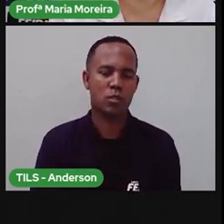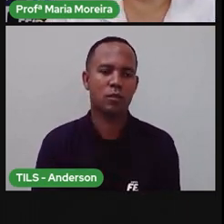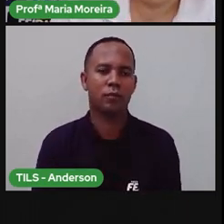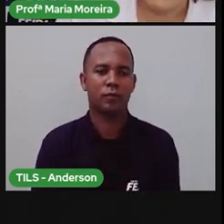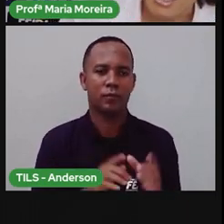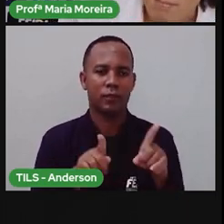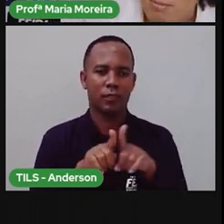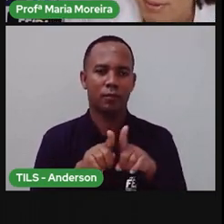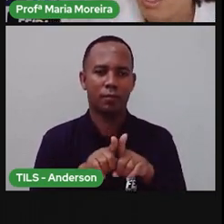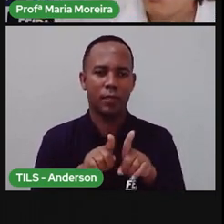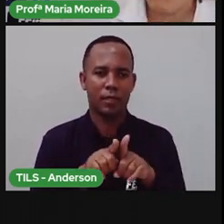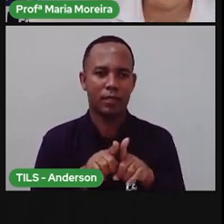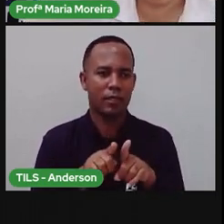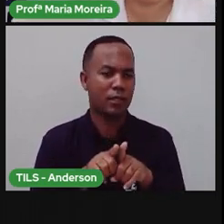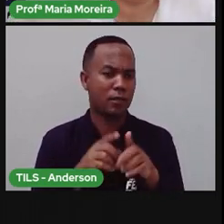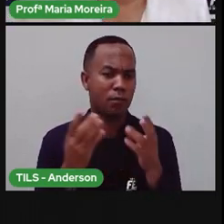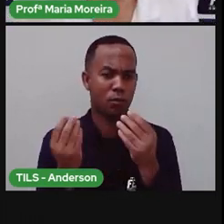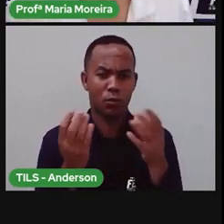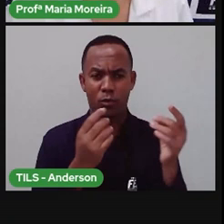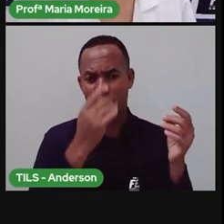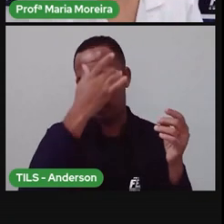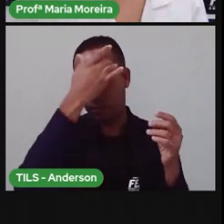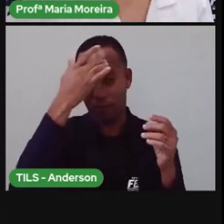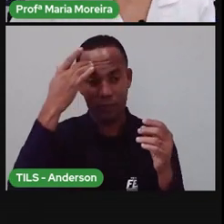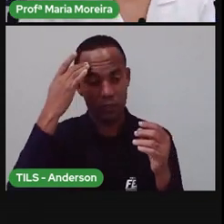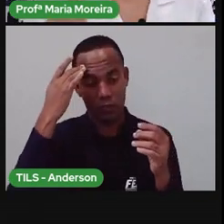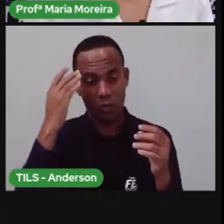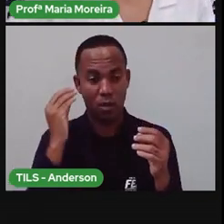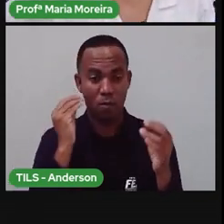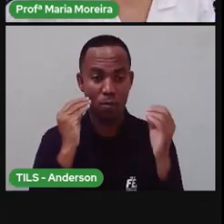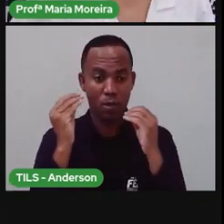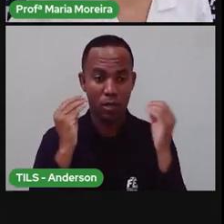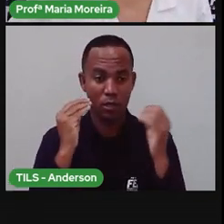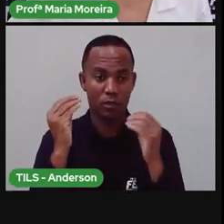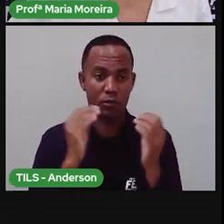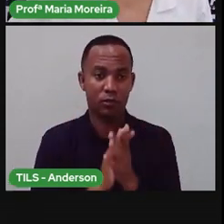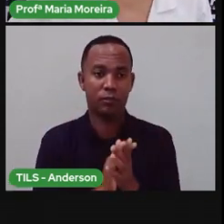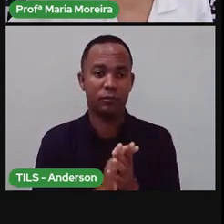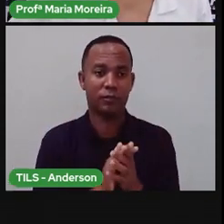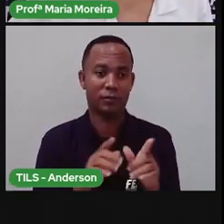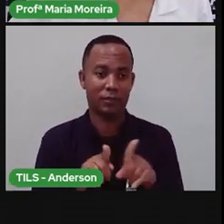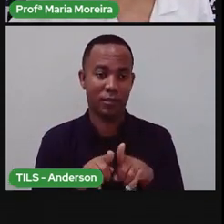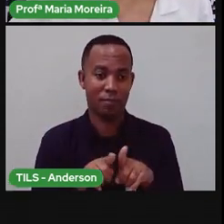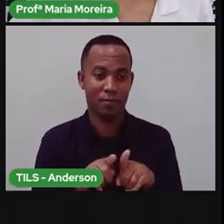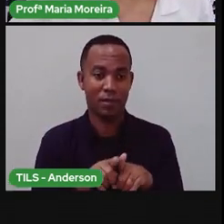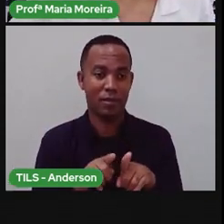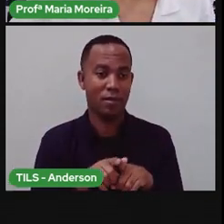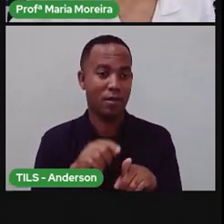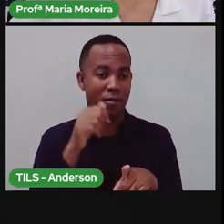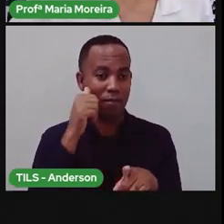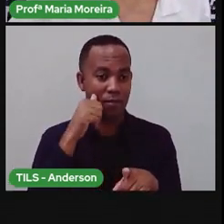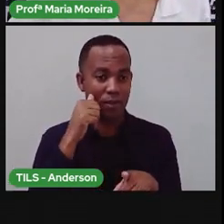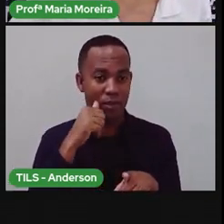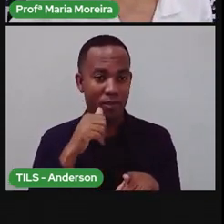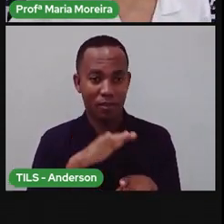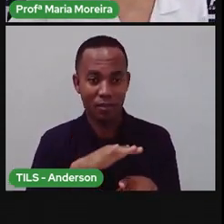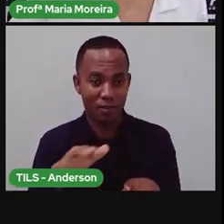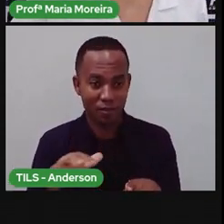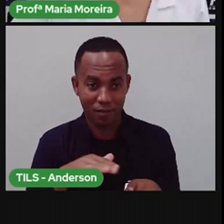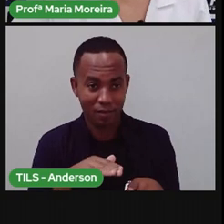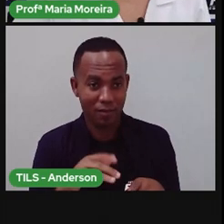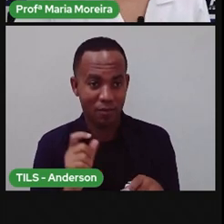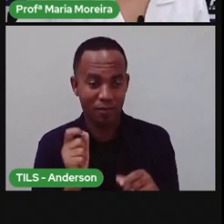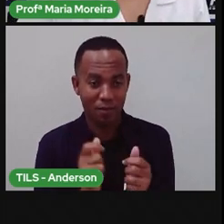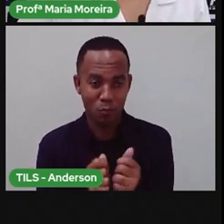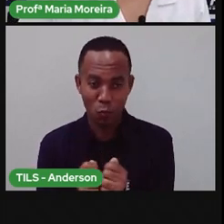né? Dia desses aí, ela pegou. Ela estava jogando, você acredita nisso? Jogando na hora da